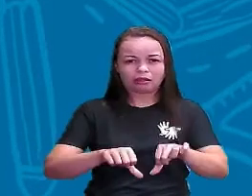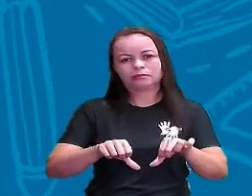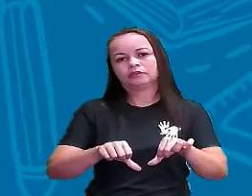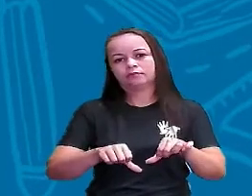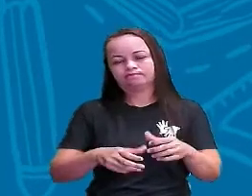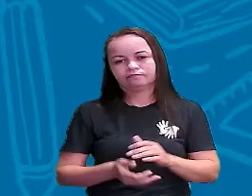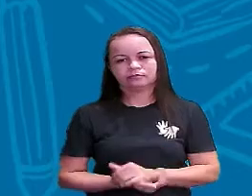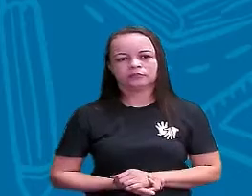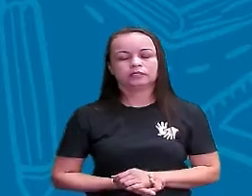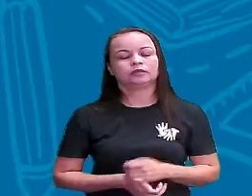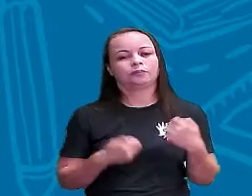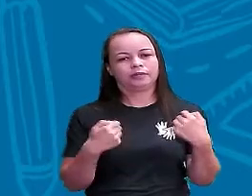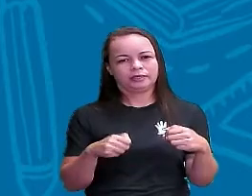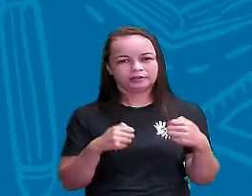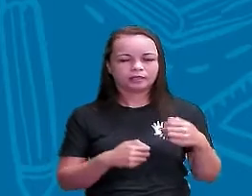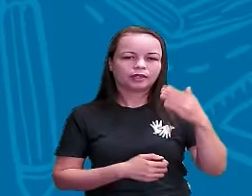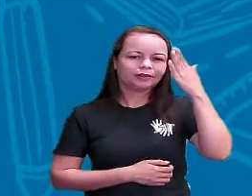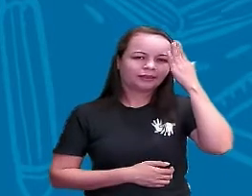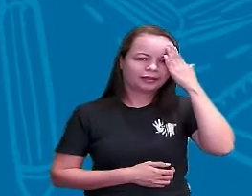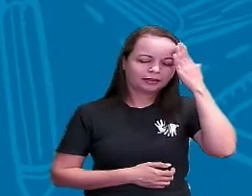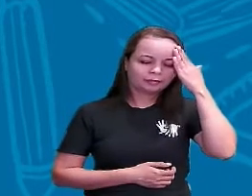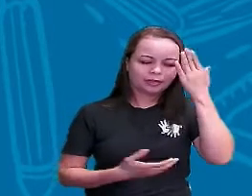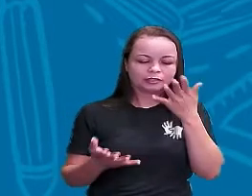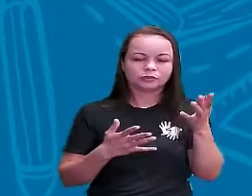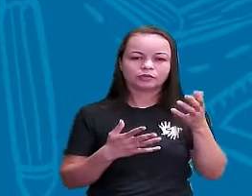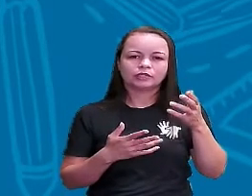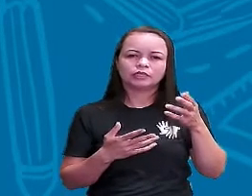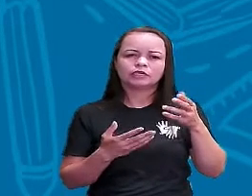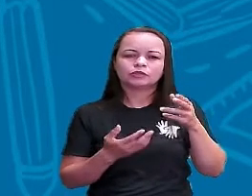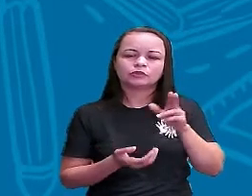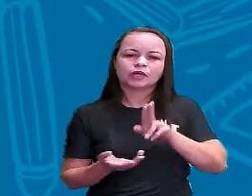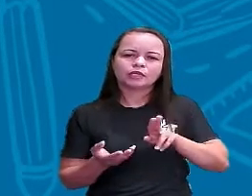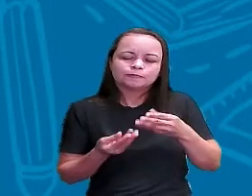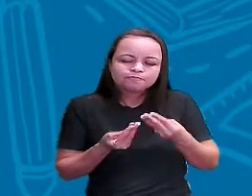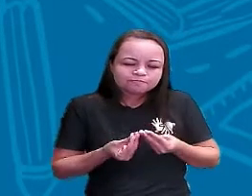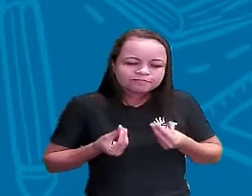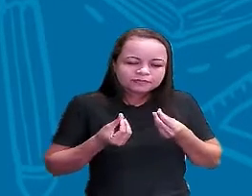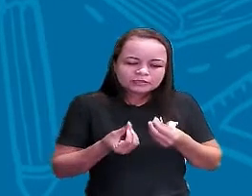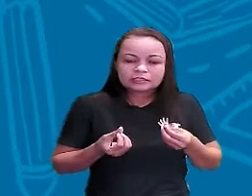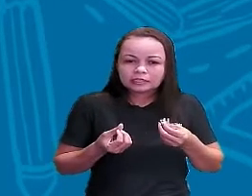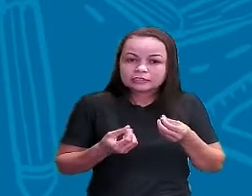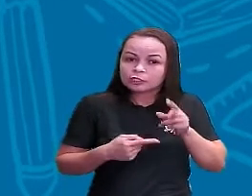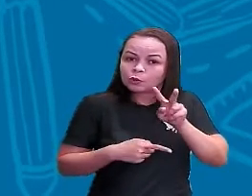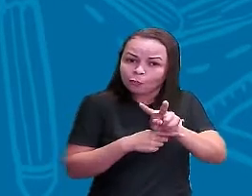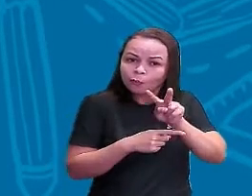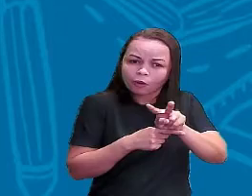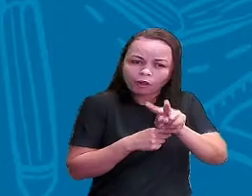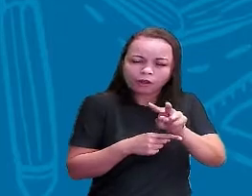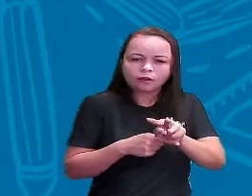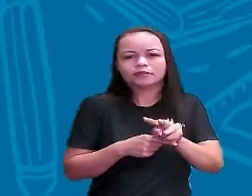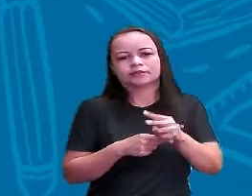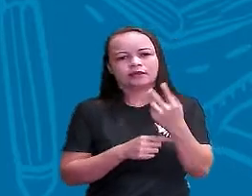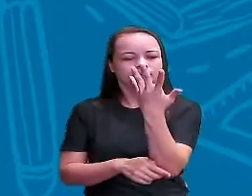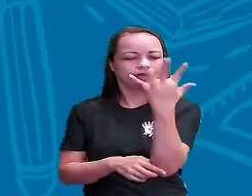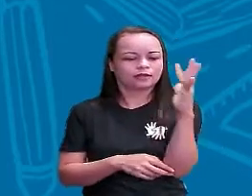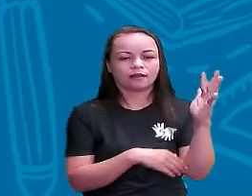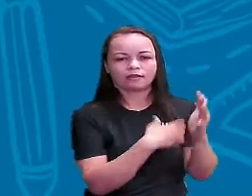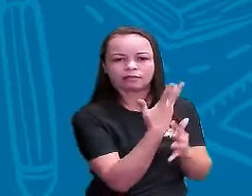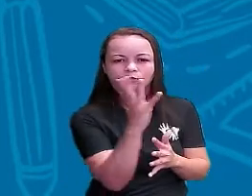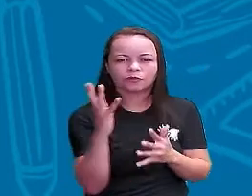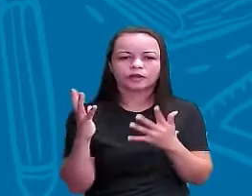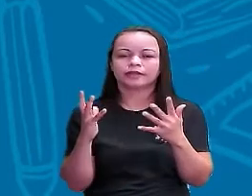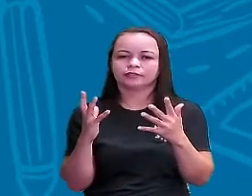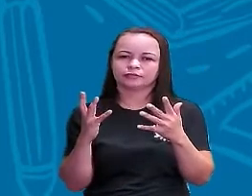temos que ter prudência E usar Da nossa sensibilização De preservação Da natureza Para poder A ir com